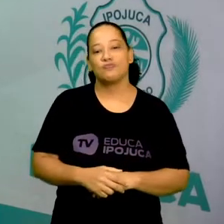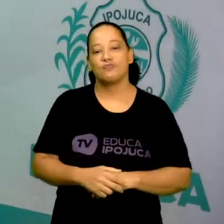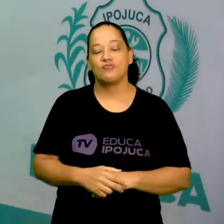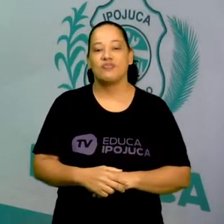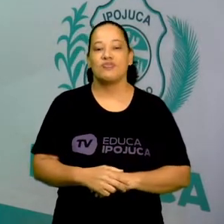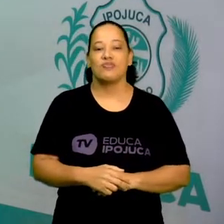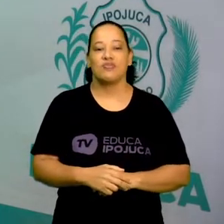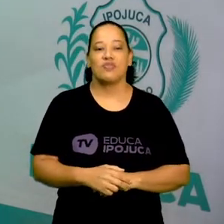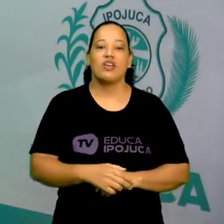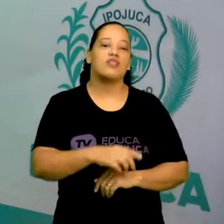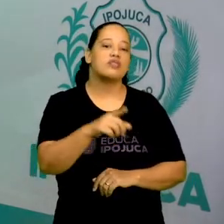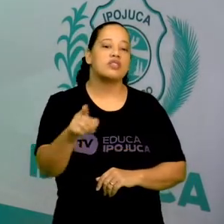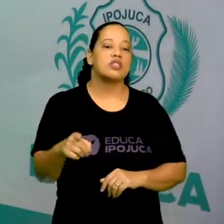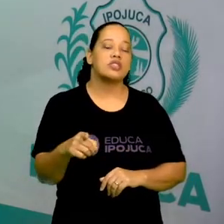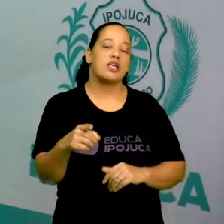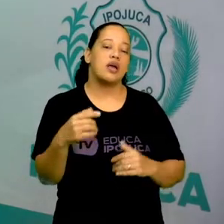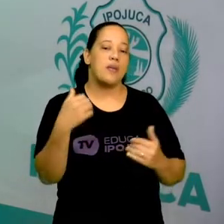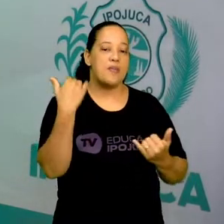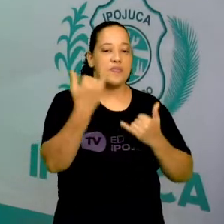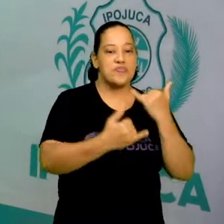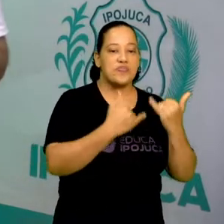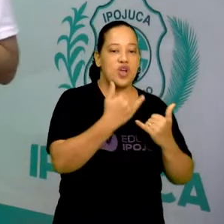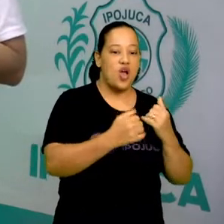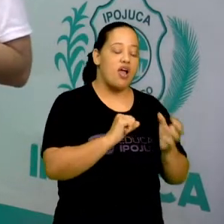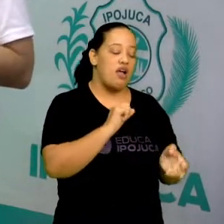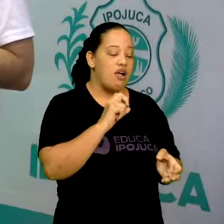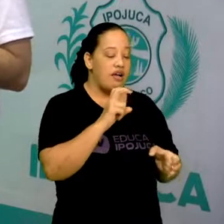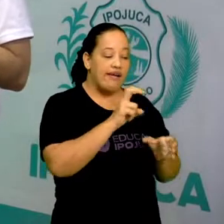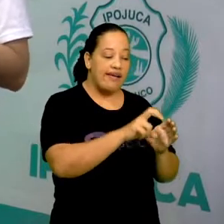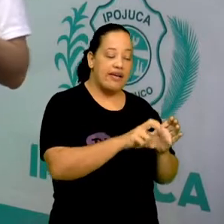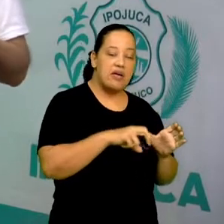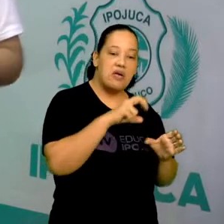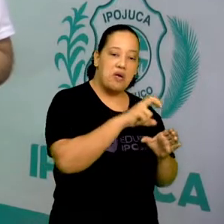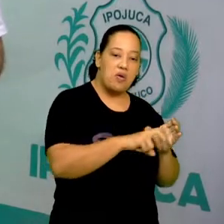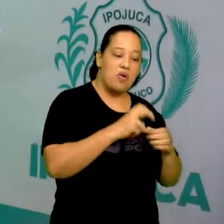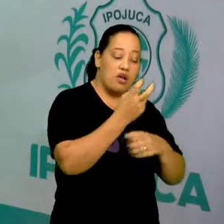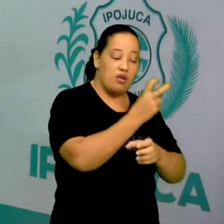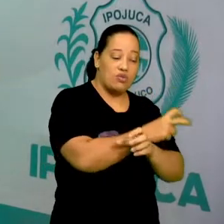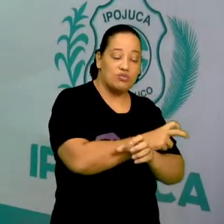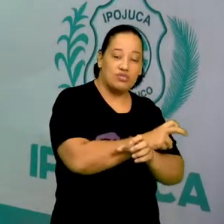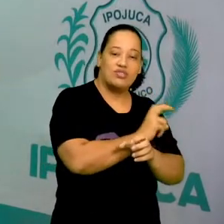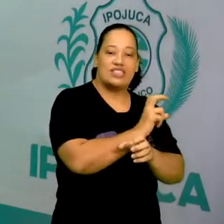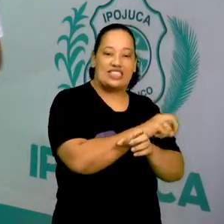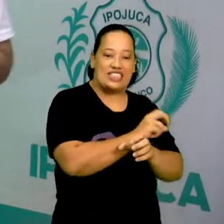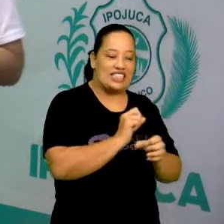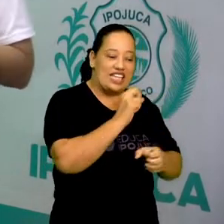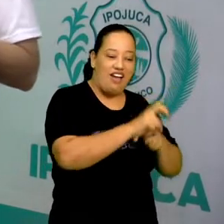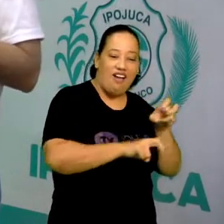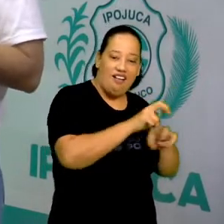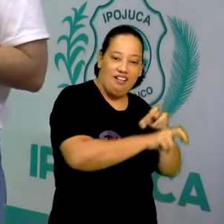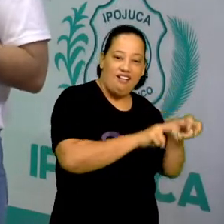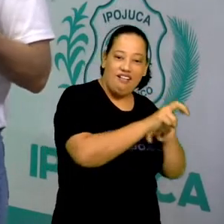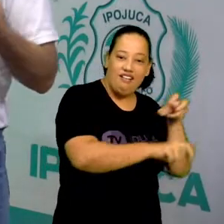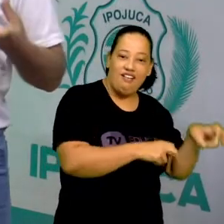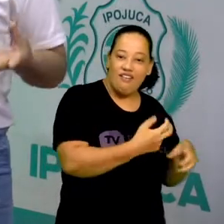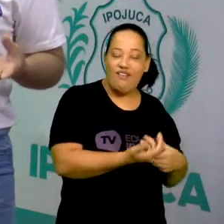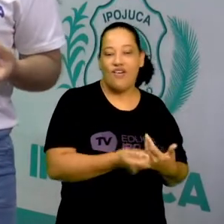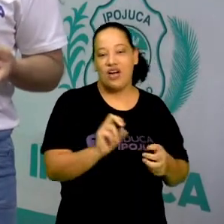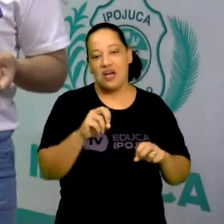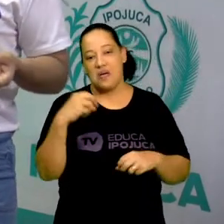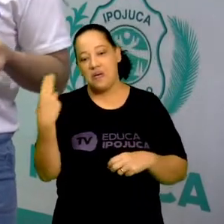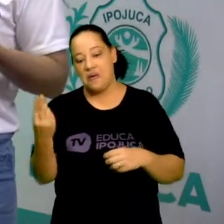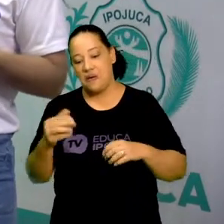brincou de corre-cotia, passa o anel, quem já brincou de ciranda,